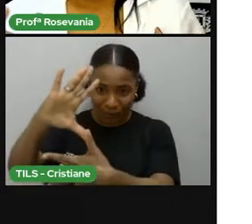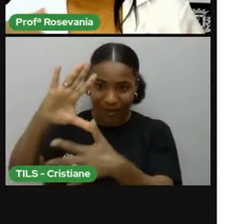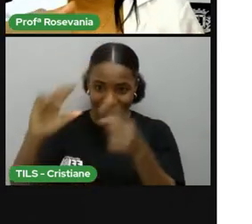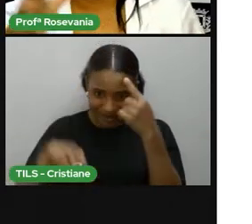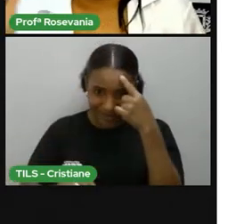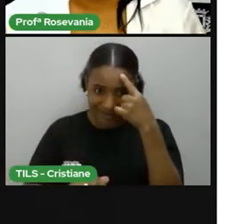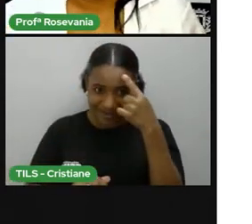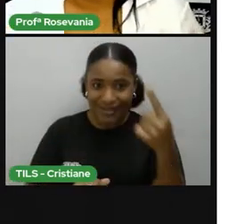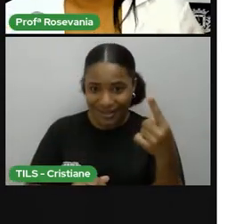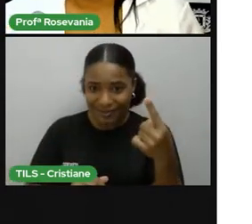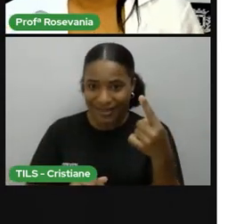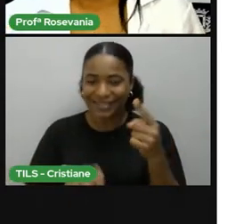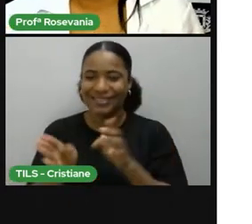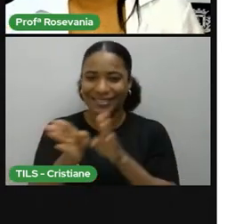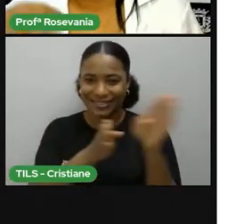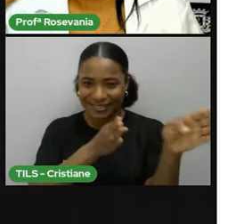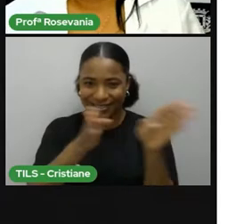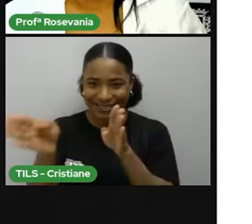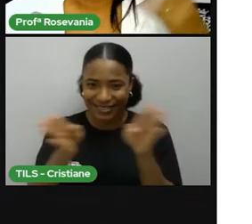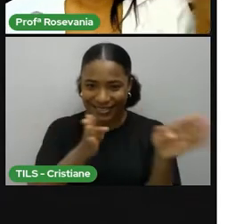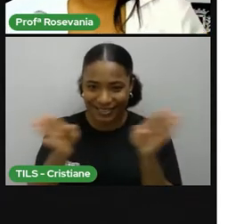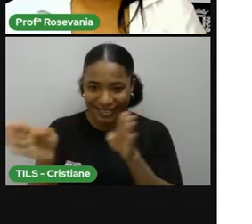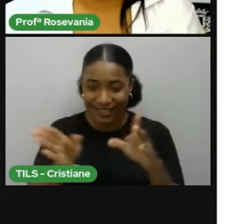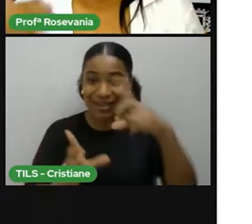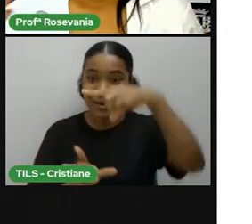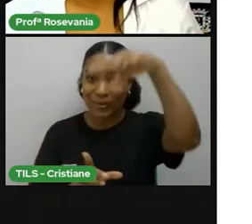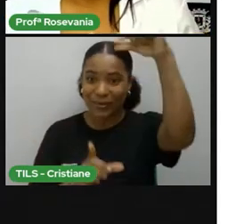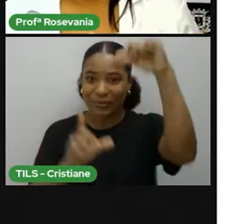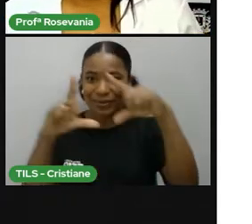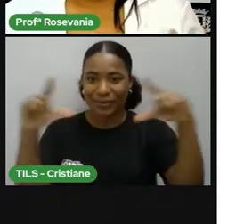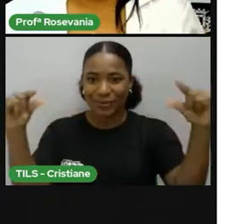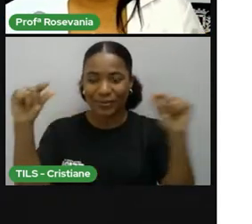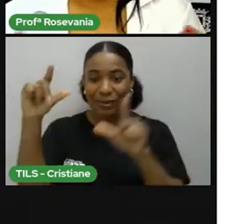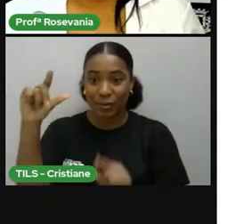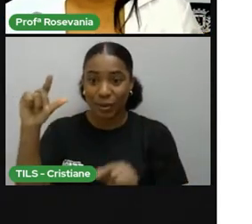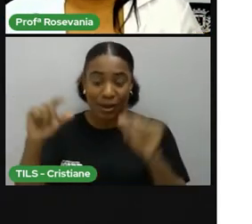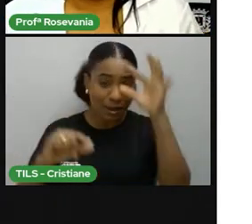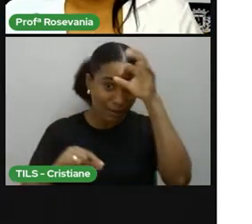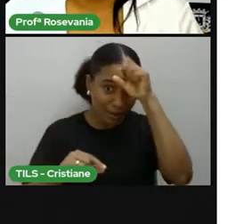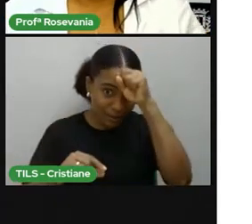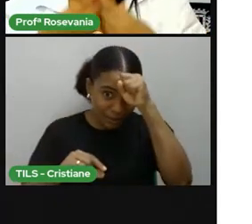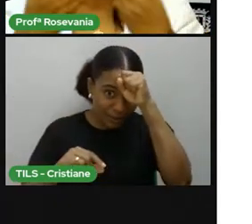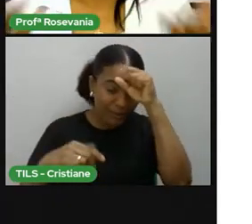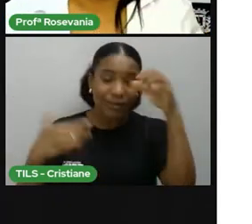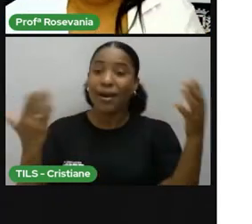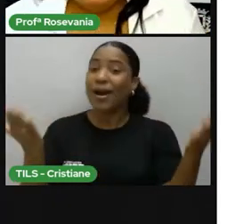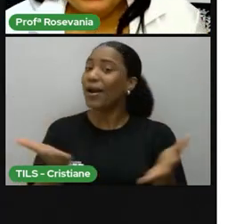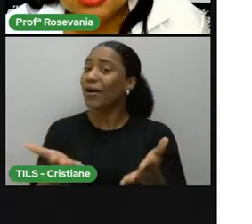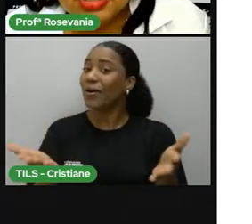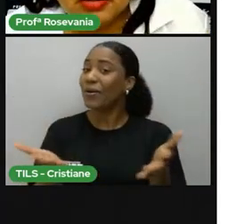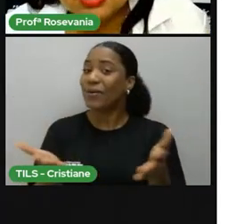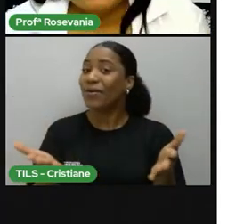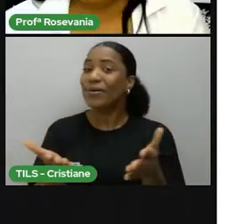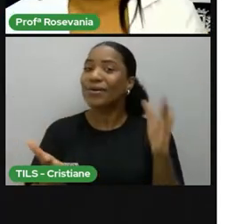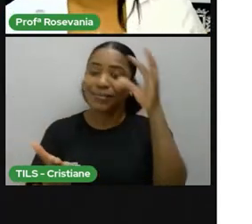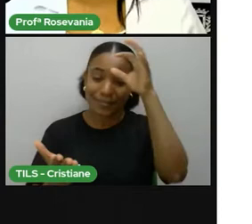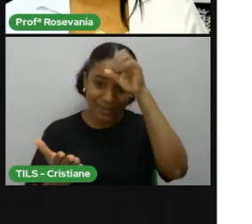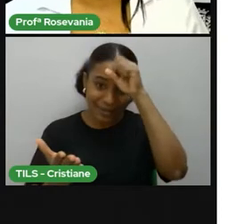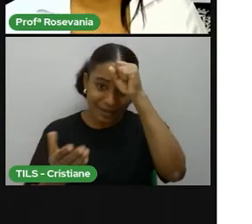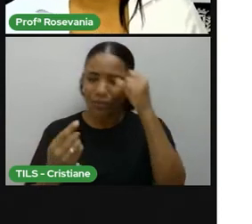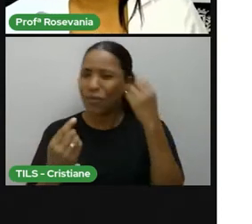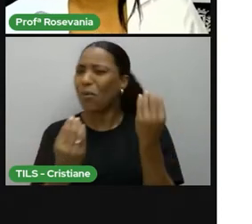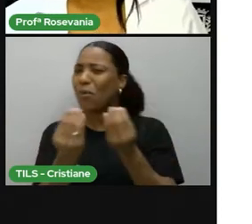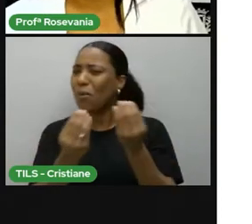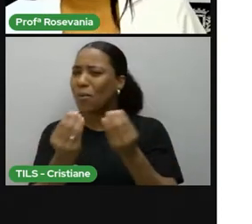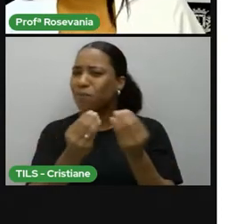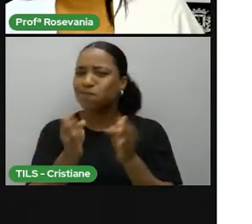aprendeu a se orientar, né, para o leste, para o oeste, e agora a gente vai aplicar isso aí no espaço, né, a